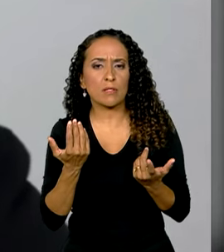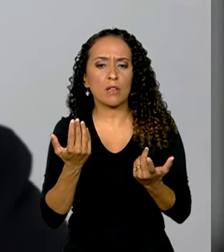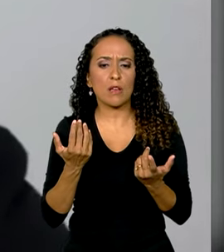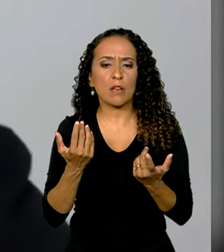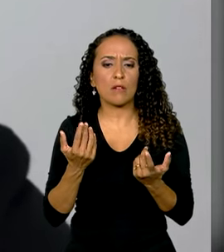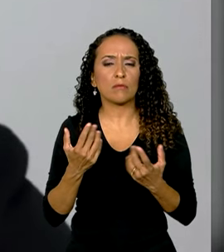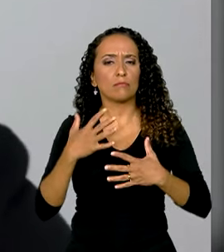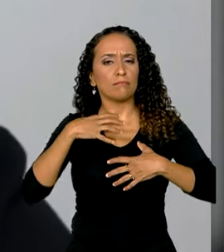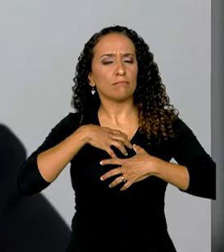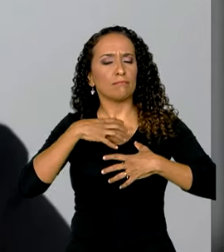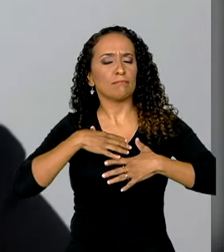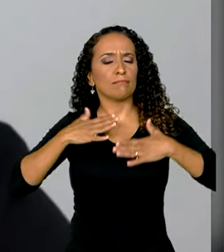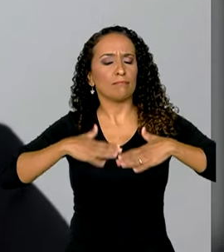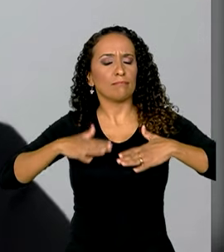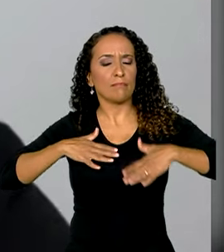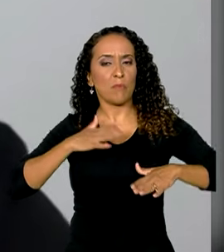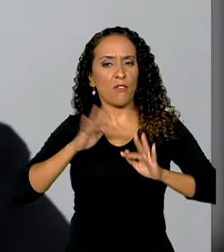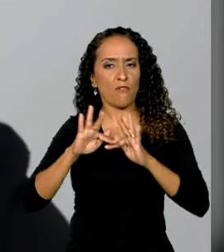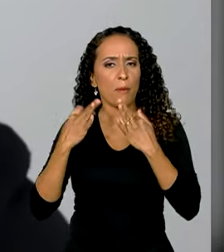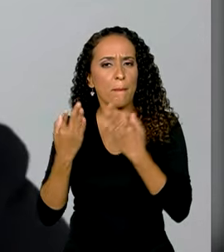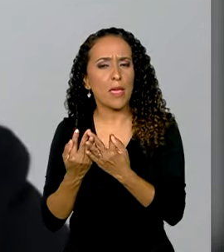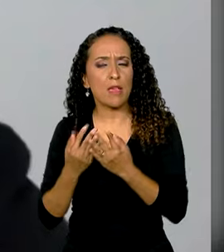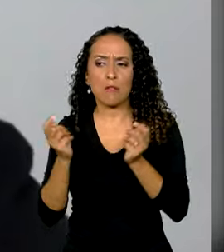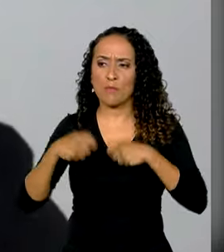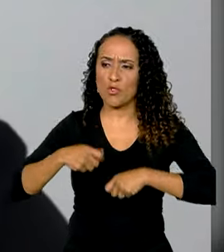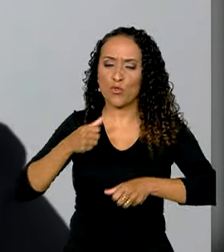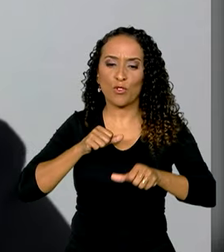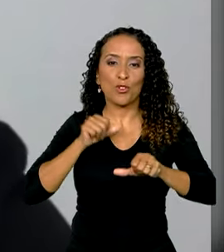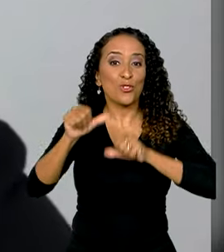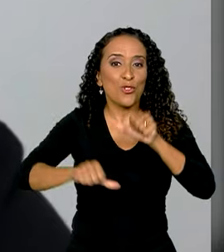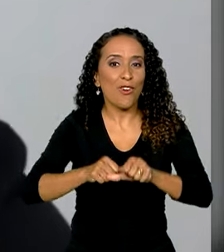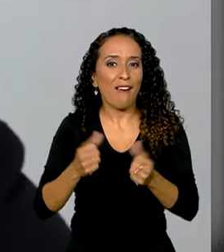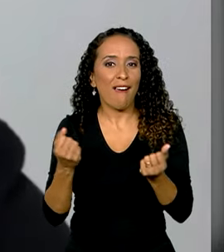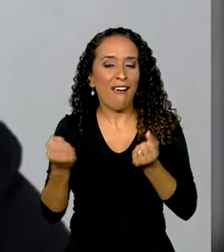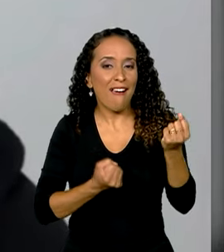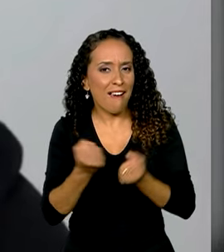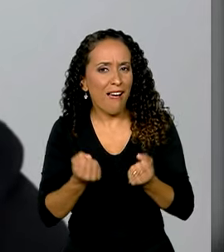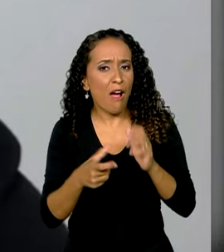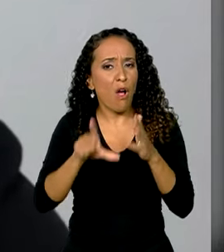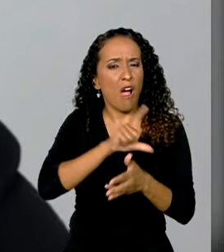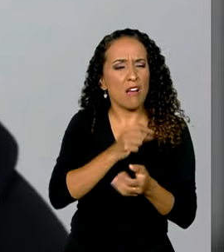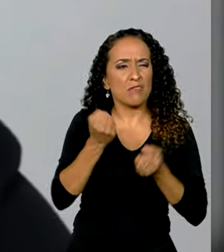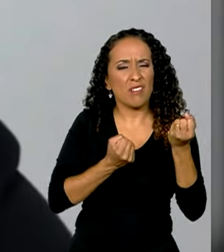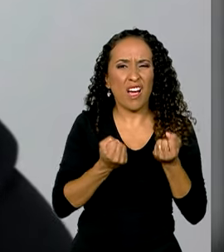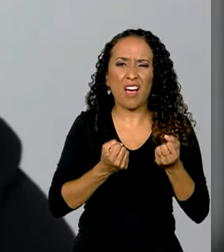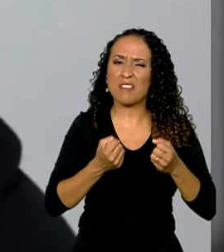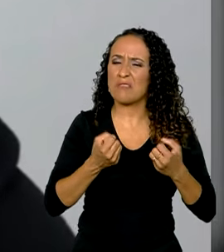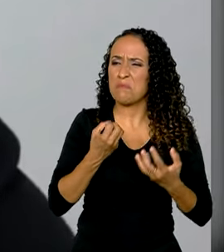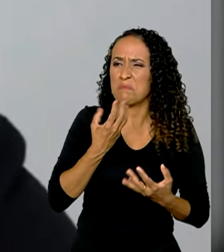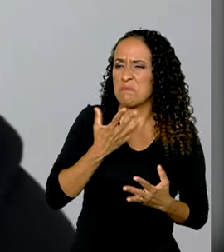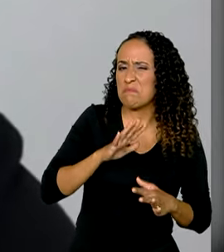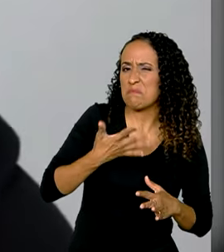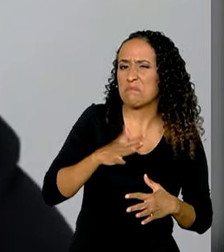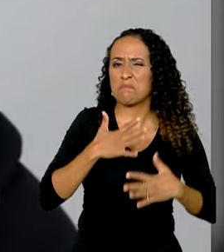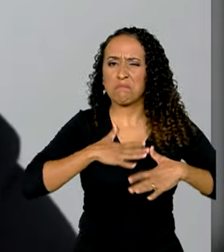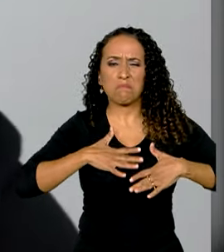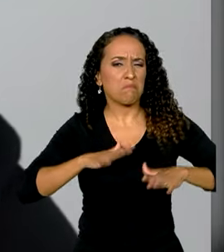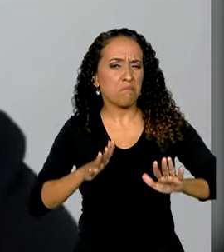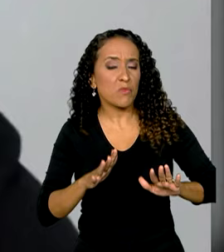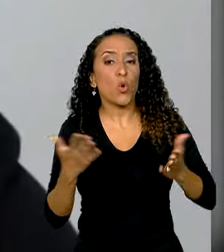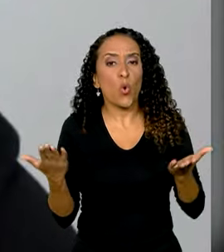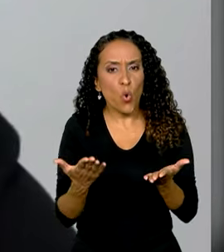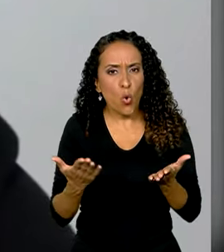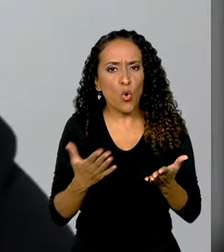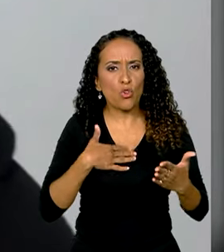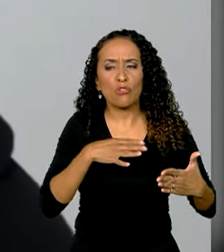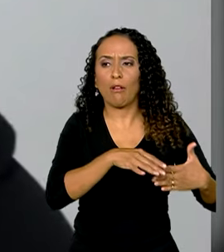um conforto maior para a minha família, eu pude trocar de carro, tinha um carro não tão confortável, hoje